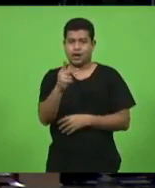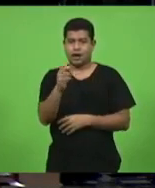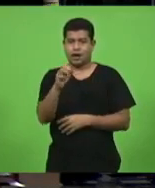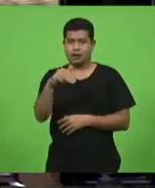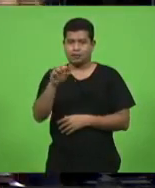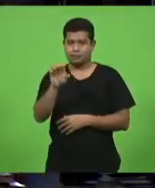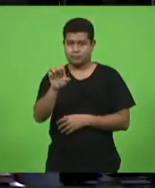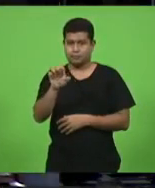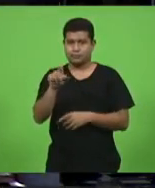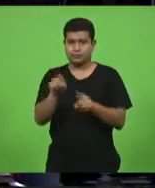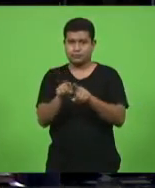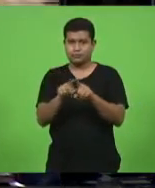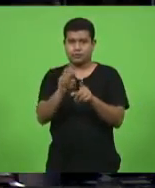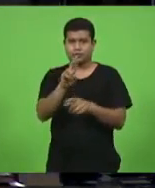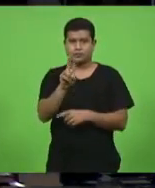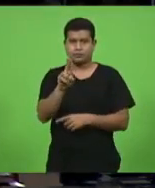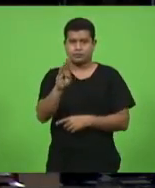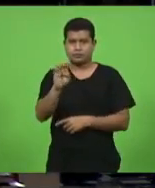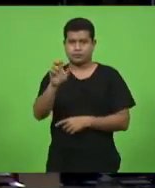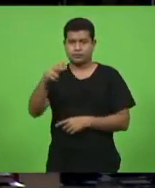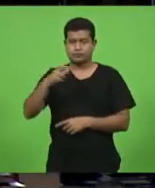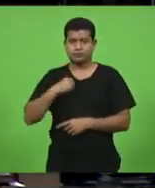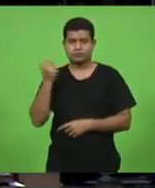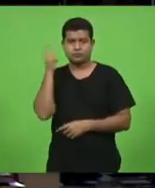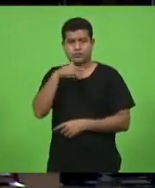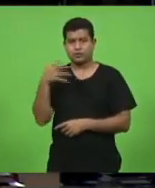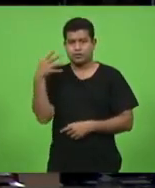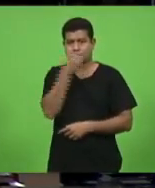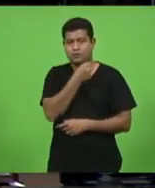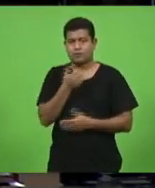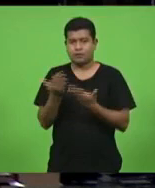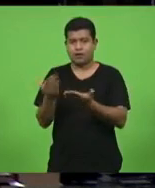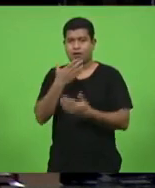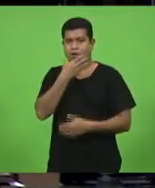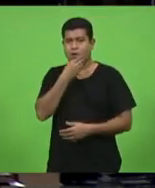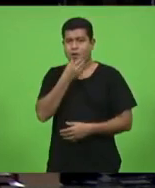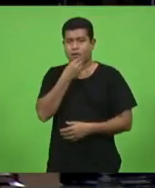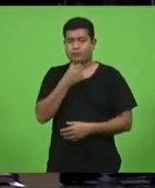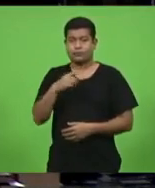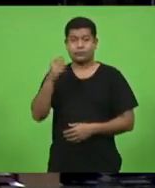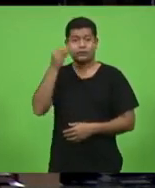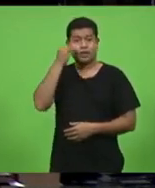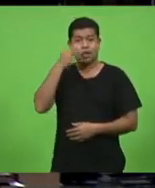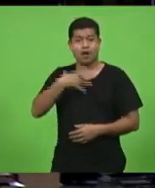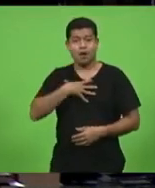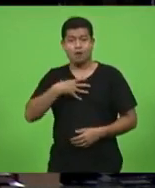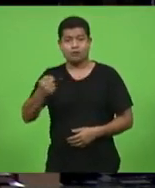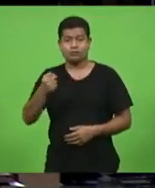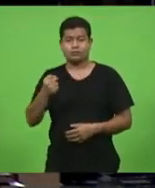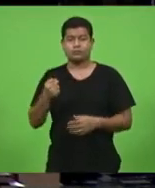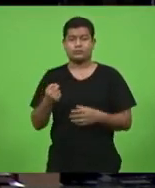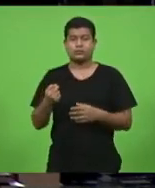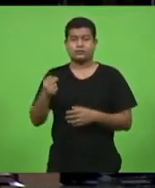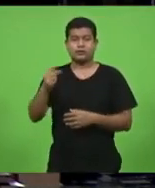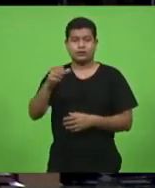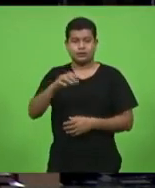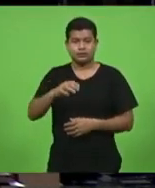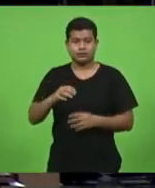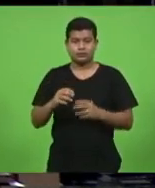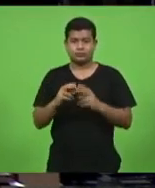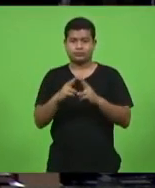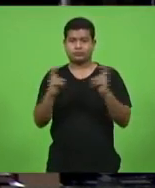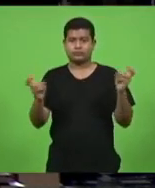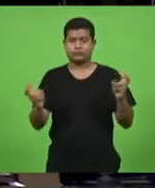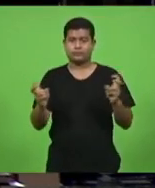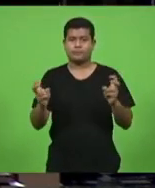Silveira por ato de bravura ao salvar a vida de um homem que tentou cometer o suicídio em Florianópolis em discussão